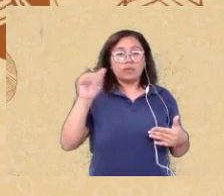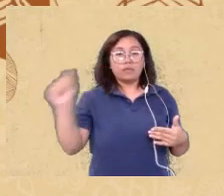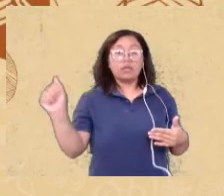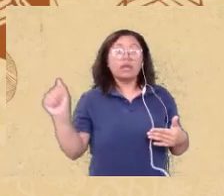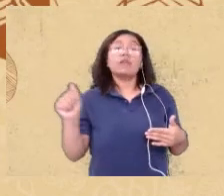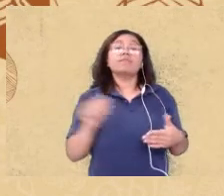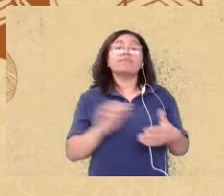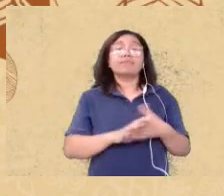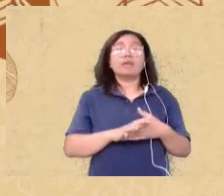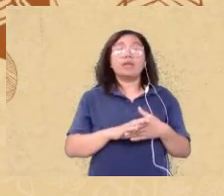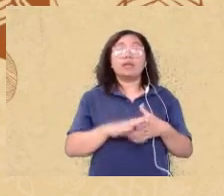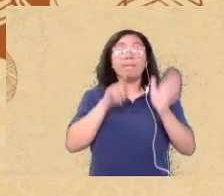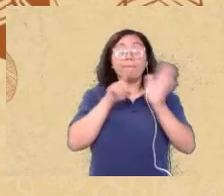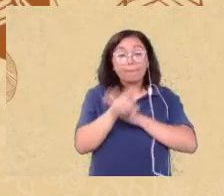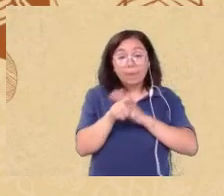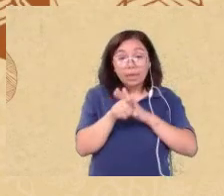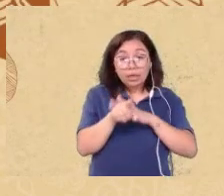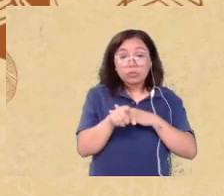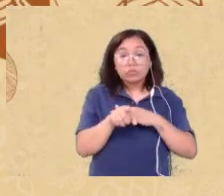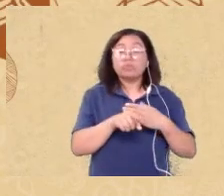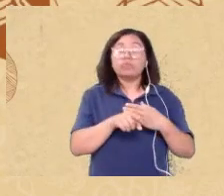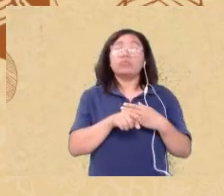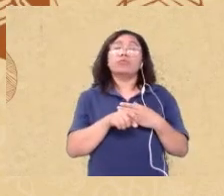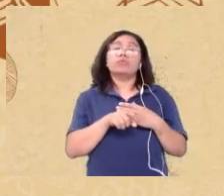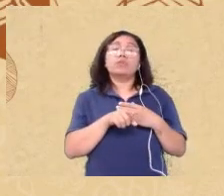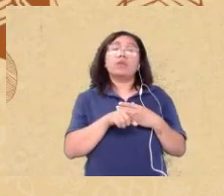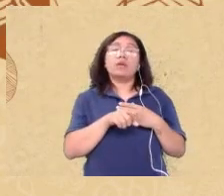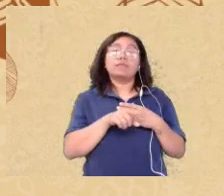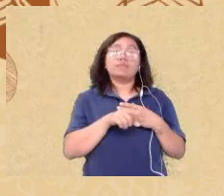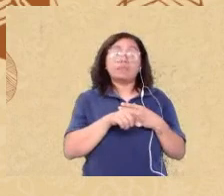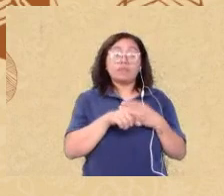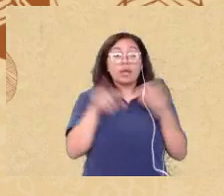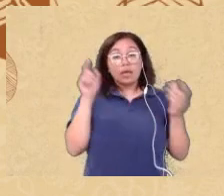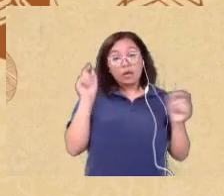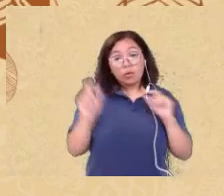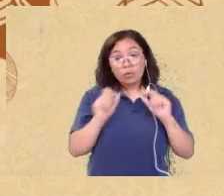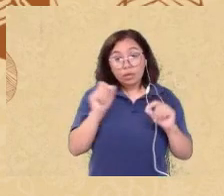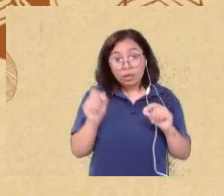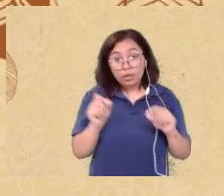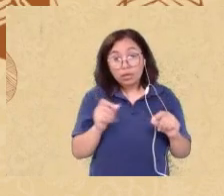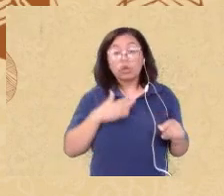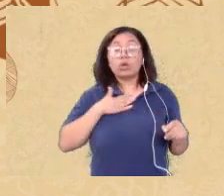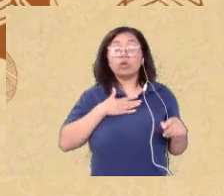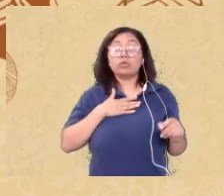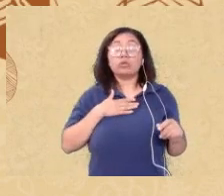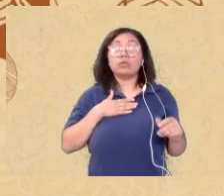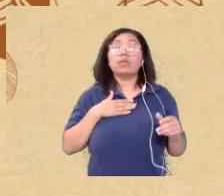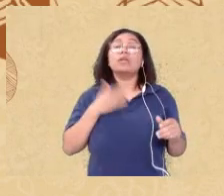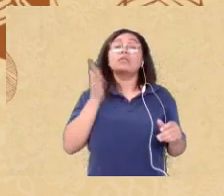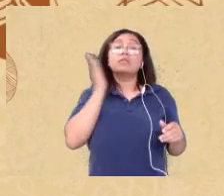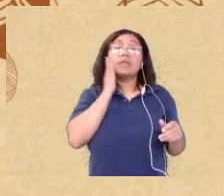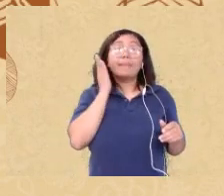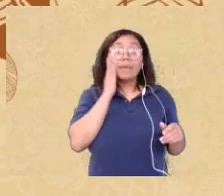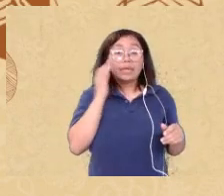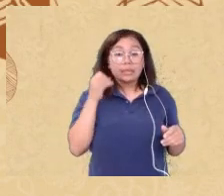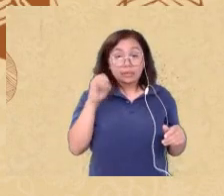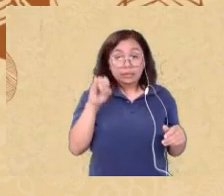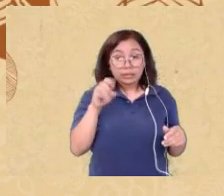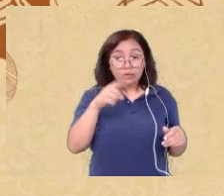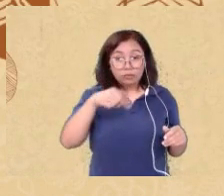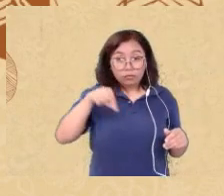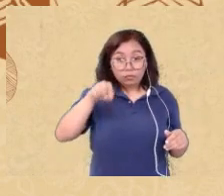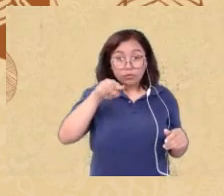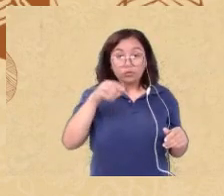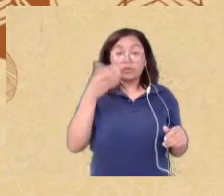vou achá-la aqui ela pergunta ela gostaria de saber se vocês chegaram a considerar o